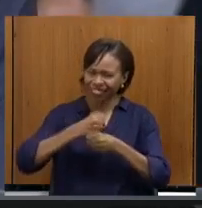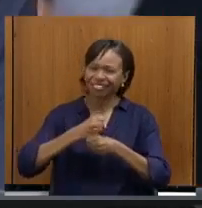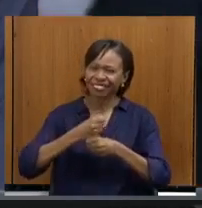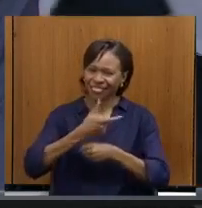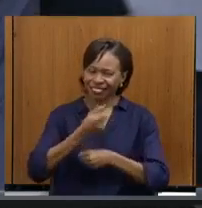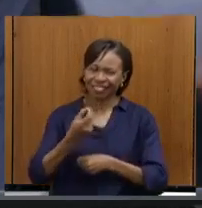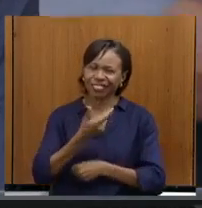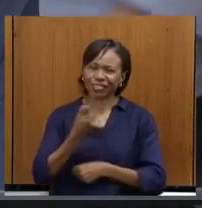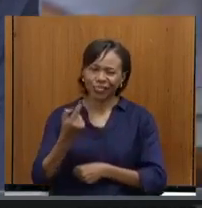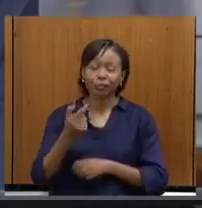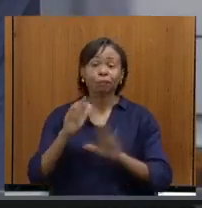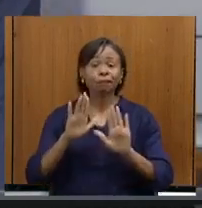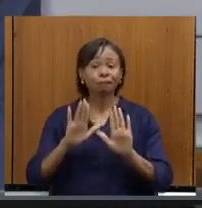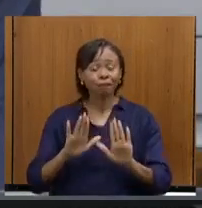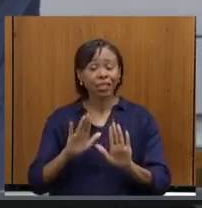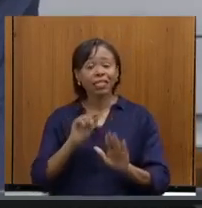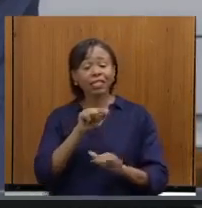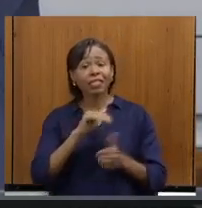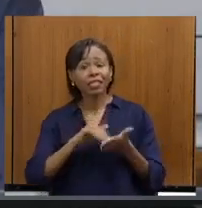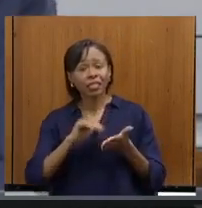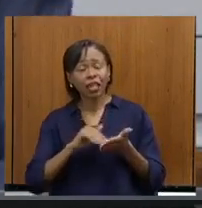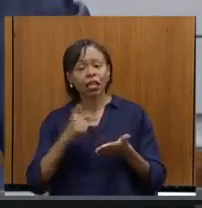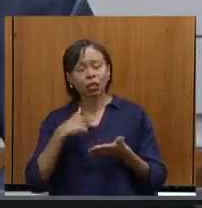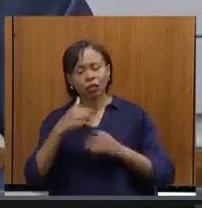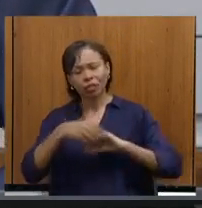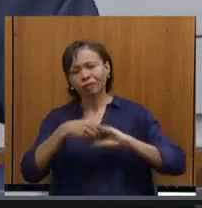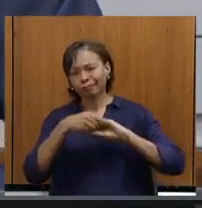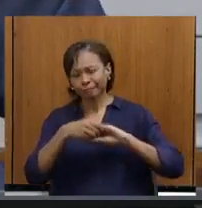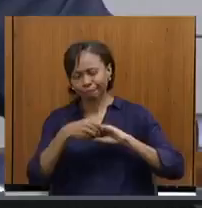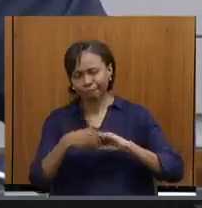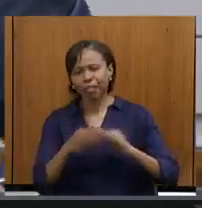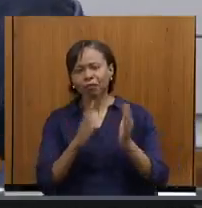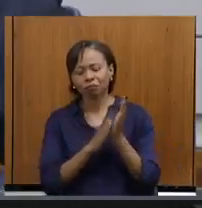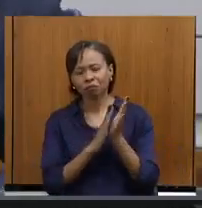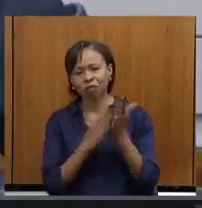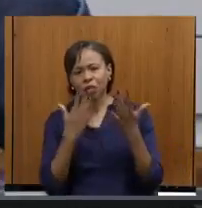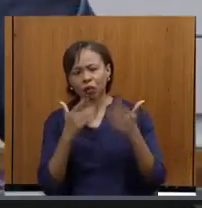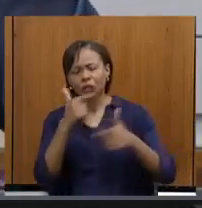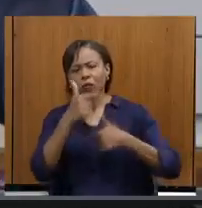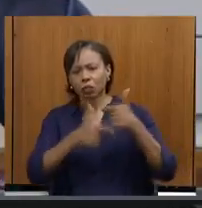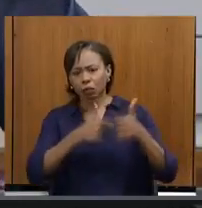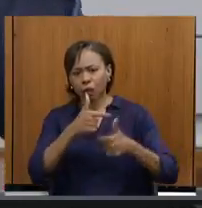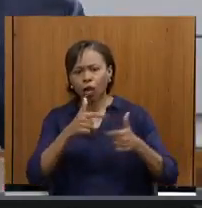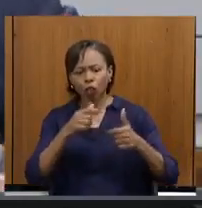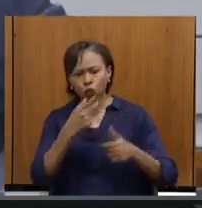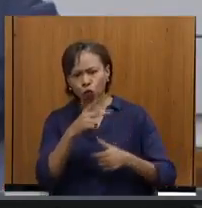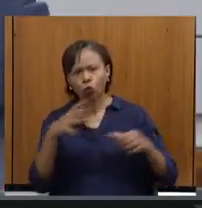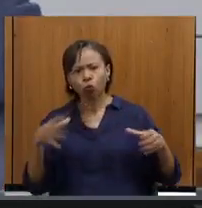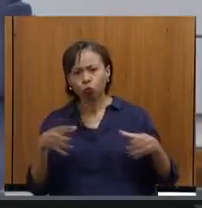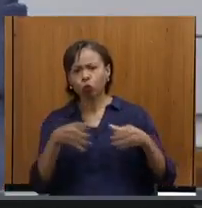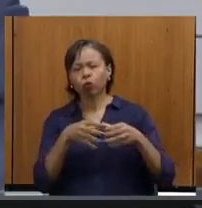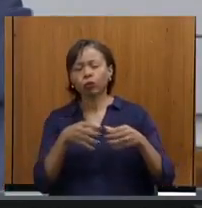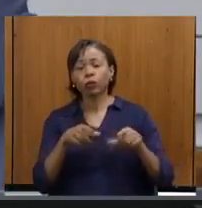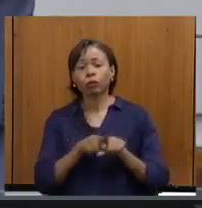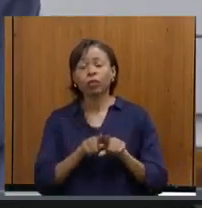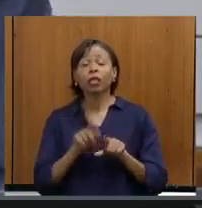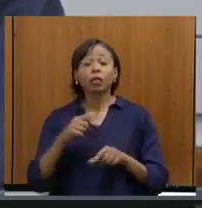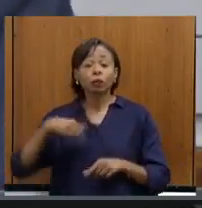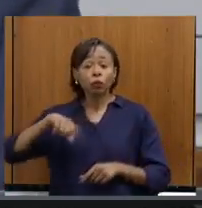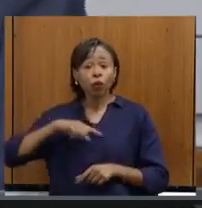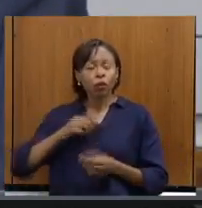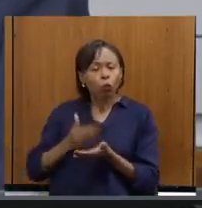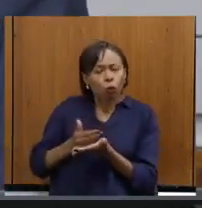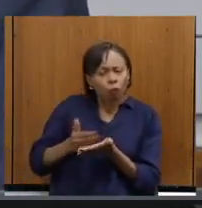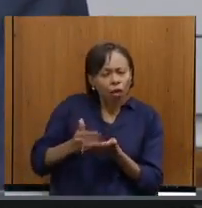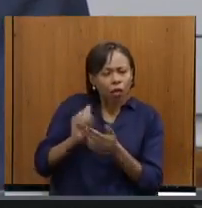secretário, quero cumprimentá-lo pelos trabalhos, toda a sua equipe. Nós falamos isso aqui no